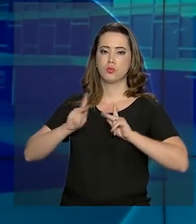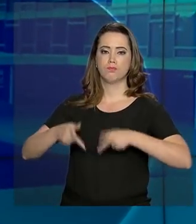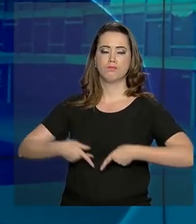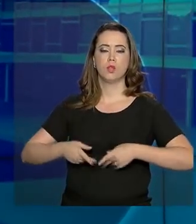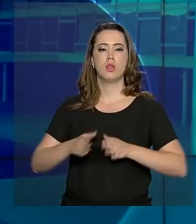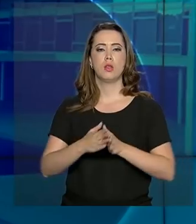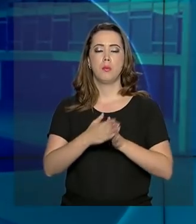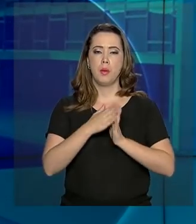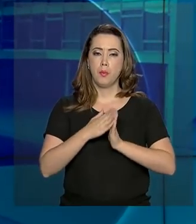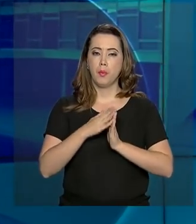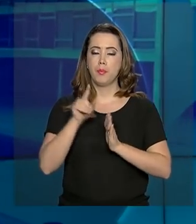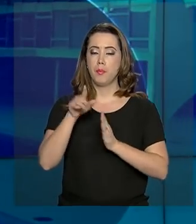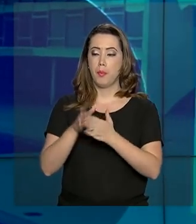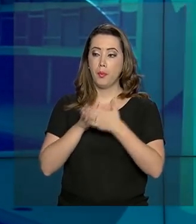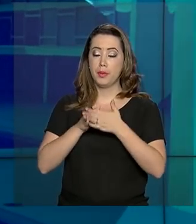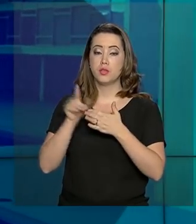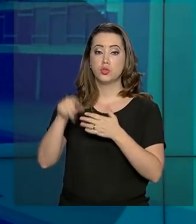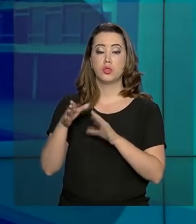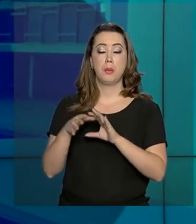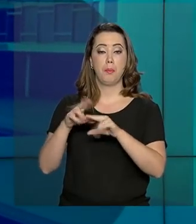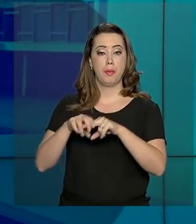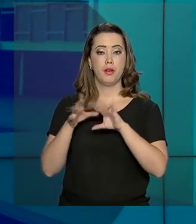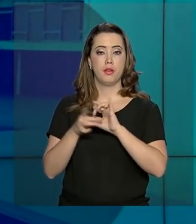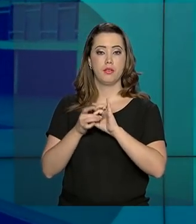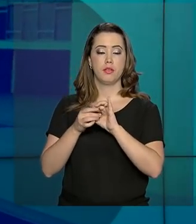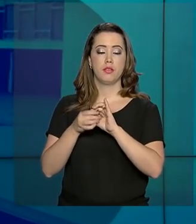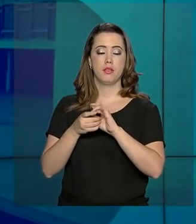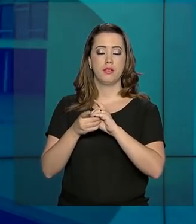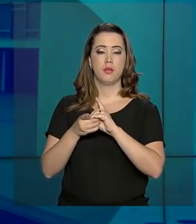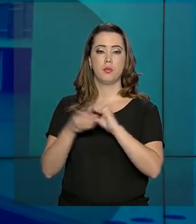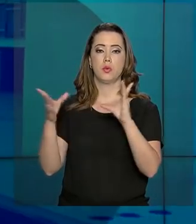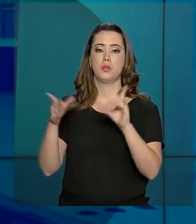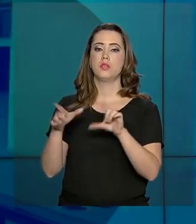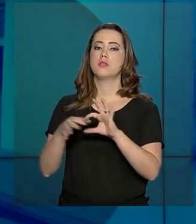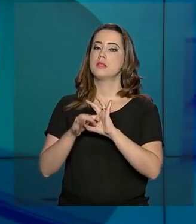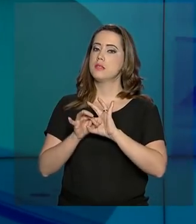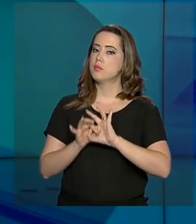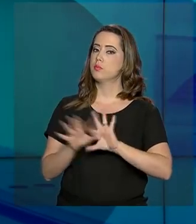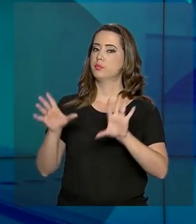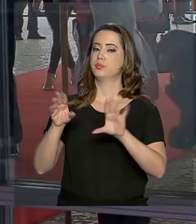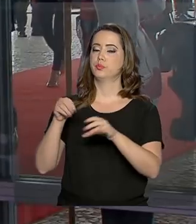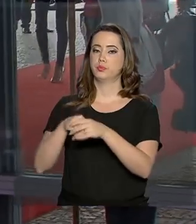interceder a favor da democracia e da liberdade na Venezuela.